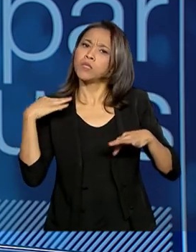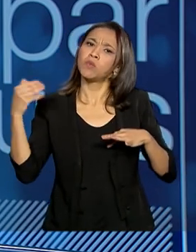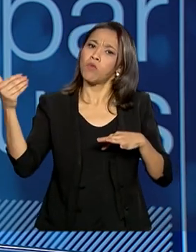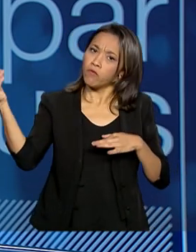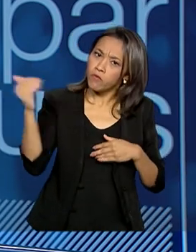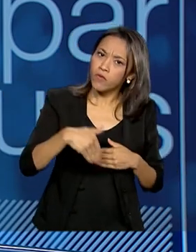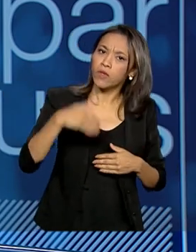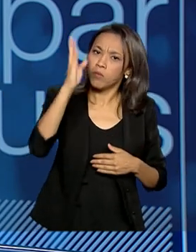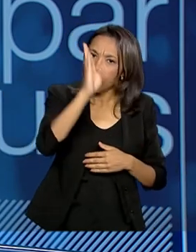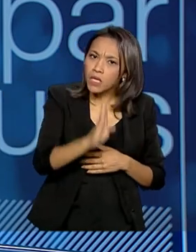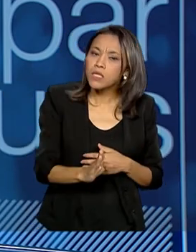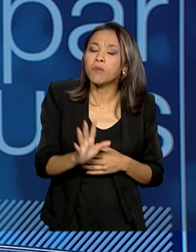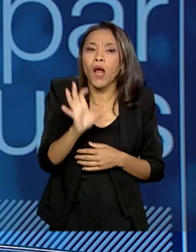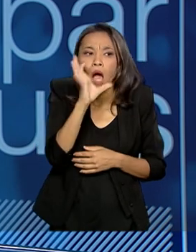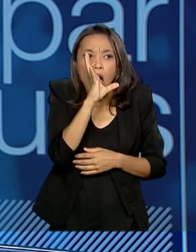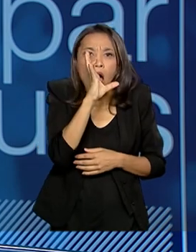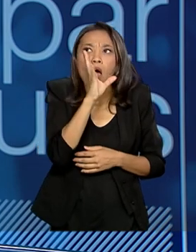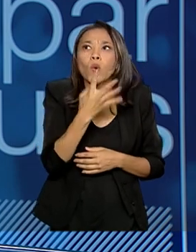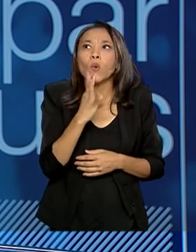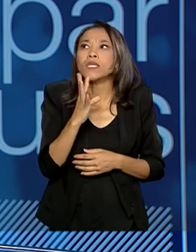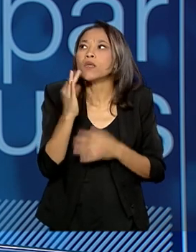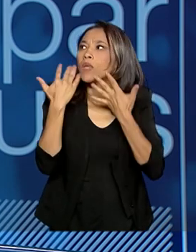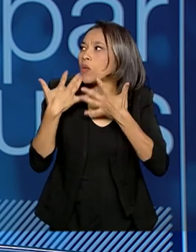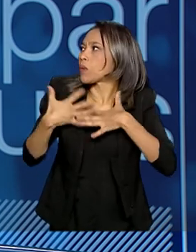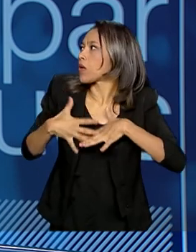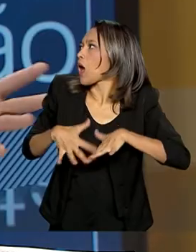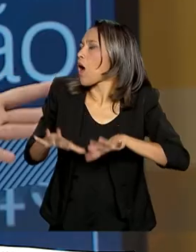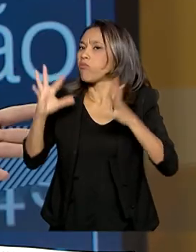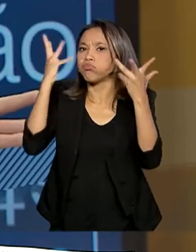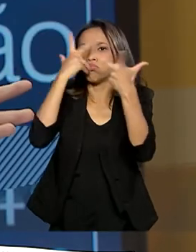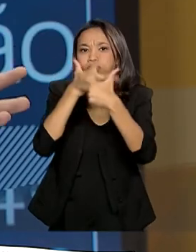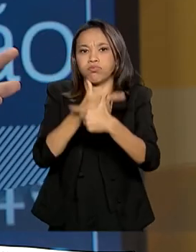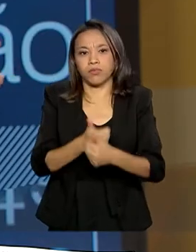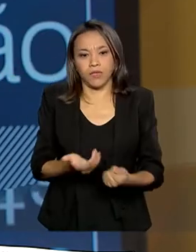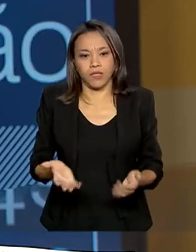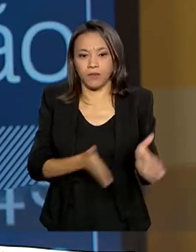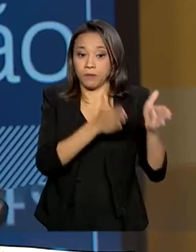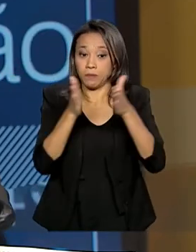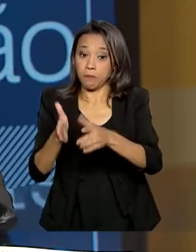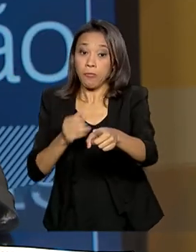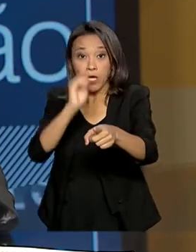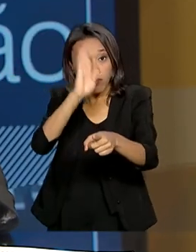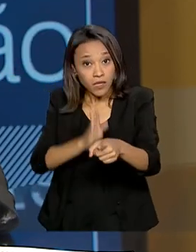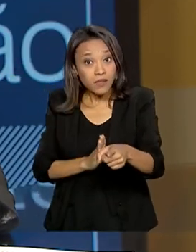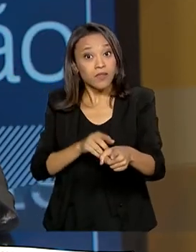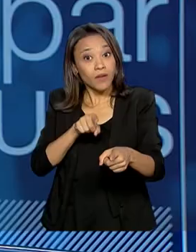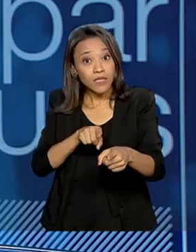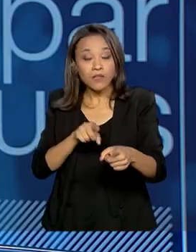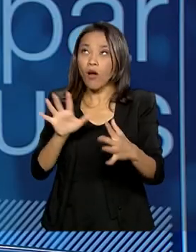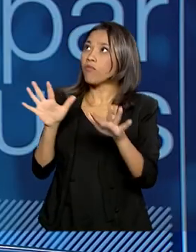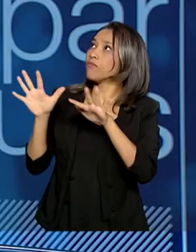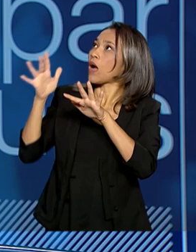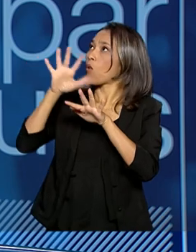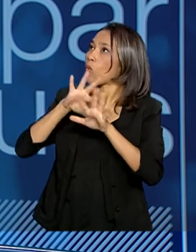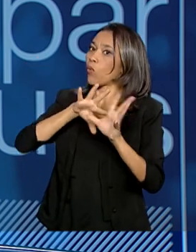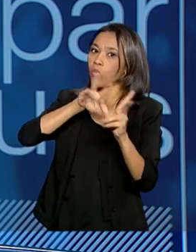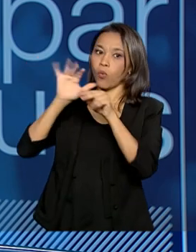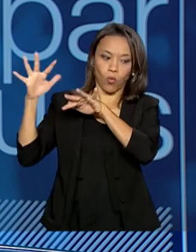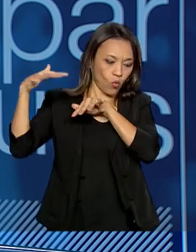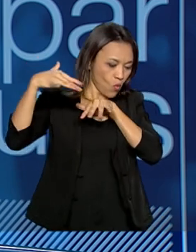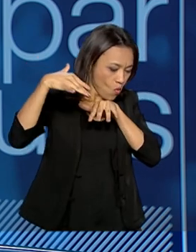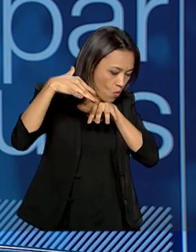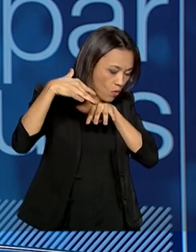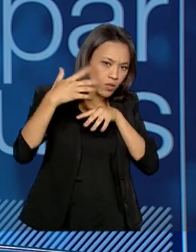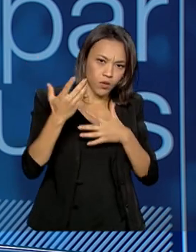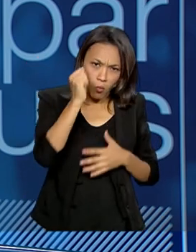Brasil para conhecer a natureza, a beleza que nós temos. Até porque esse é um ativo do Brasil no exterior, né? Exatamente. O Brasil,